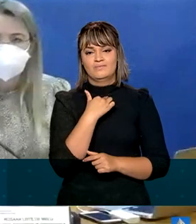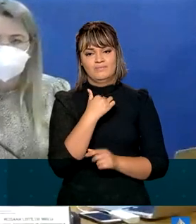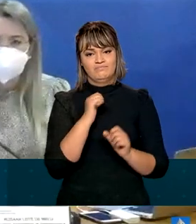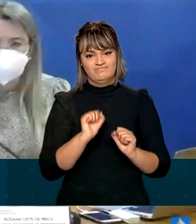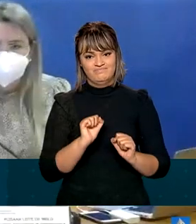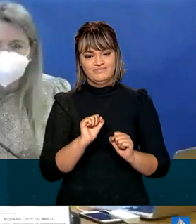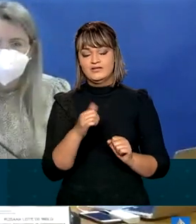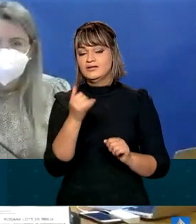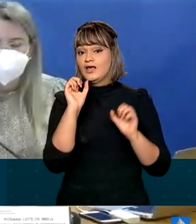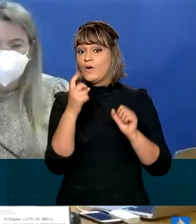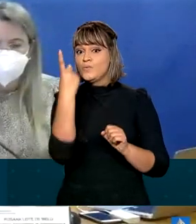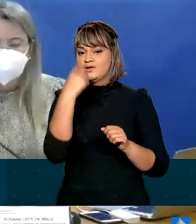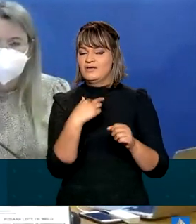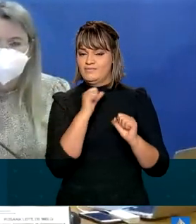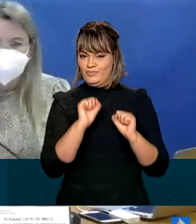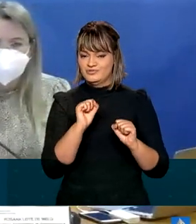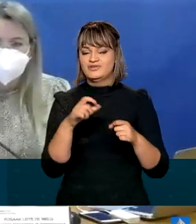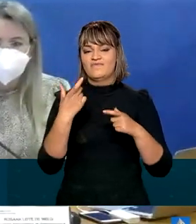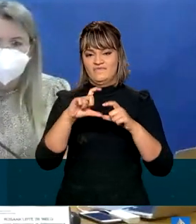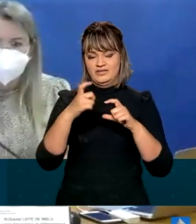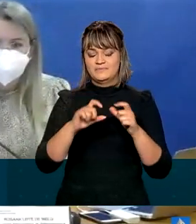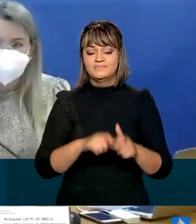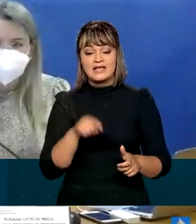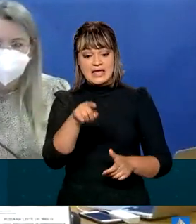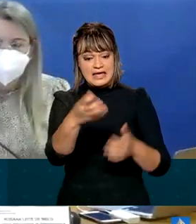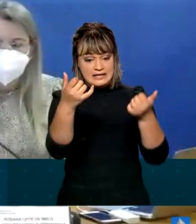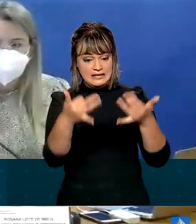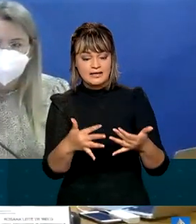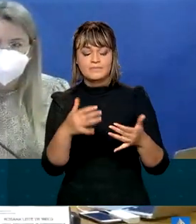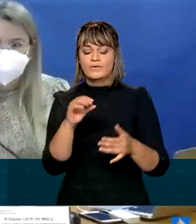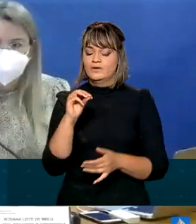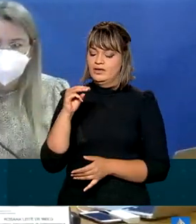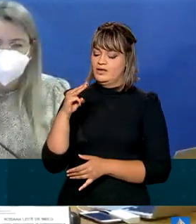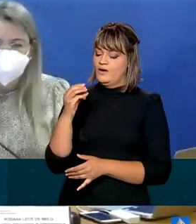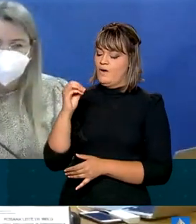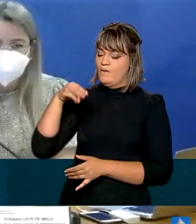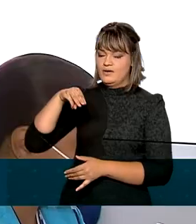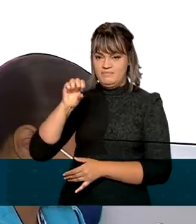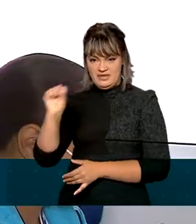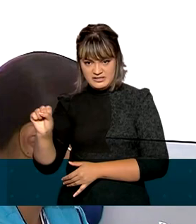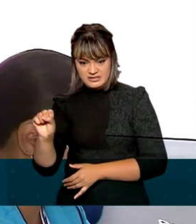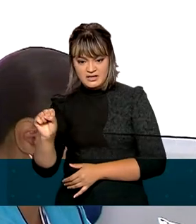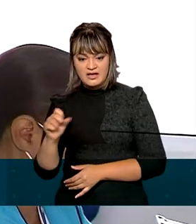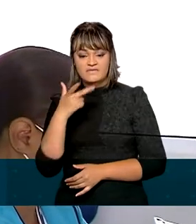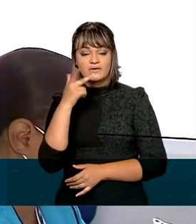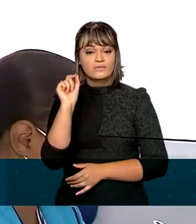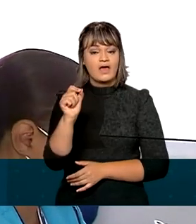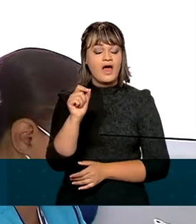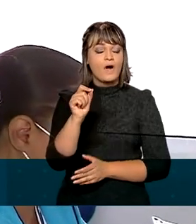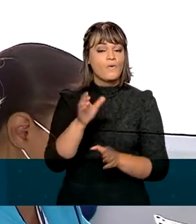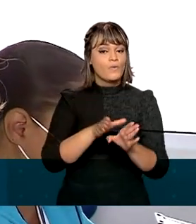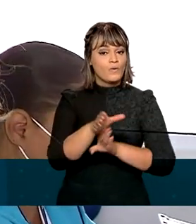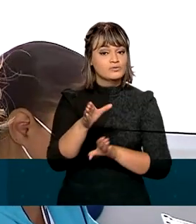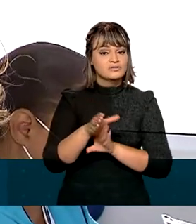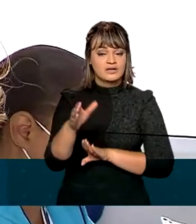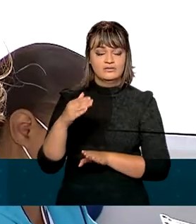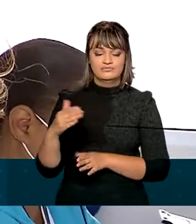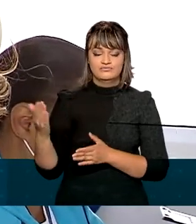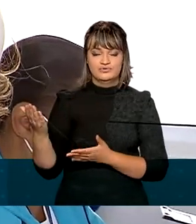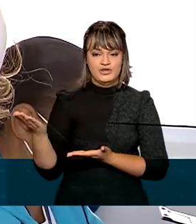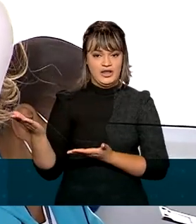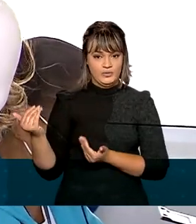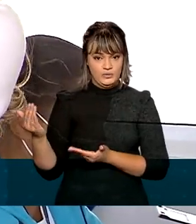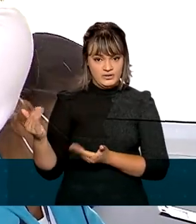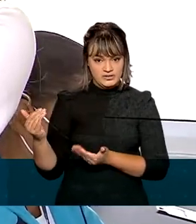Marcelo Queiroga lembrou ainda que a Organização Mundial da Saúde, a OMS, recomenda a vacinação de adolescentes